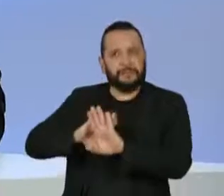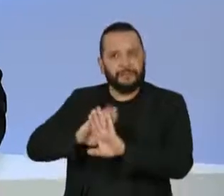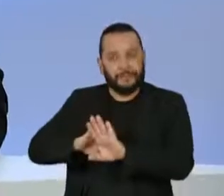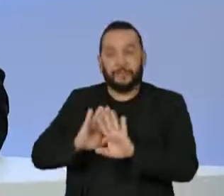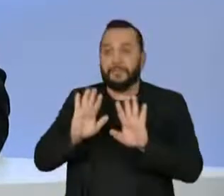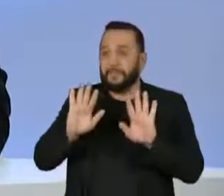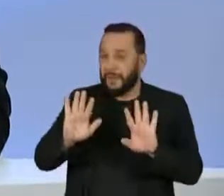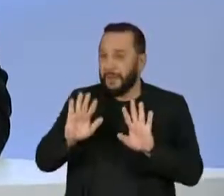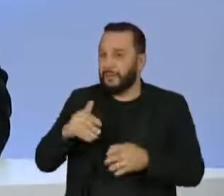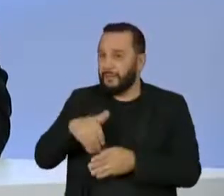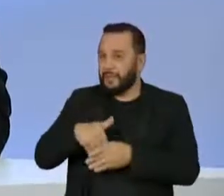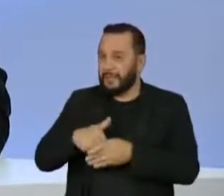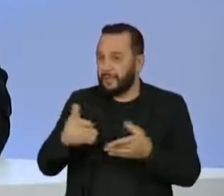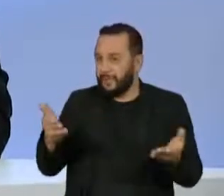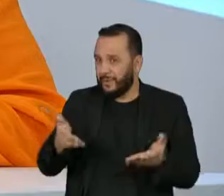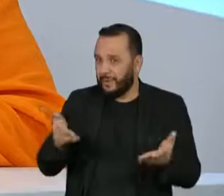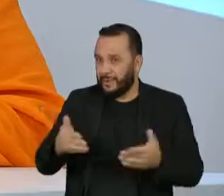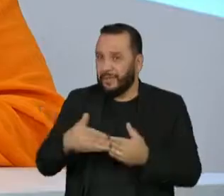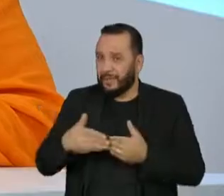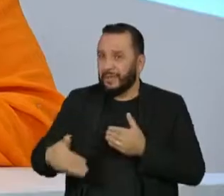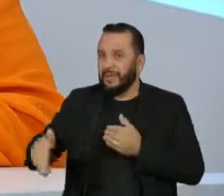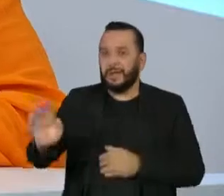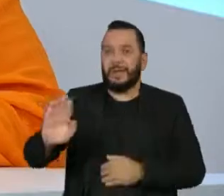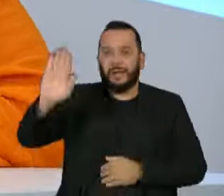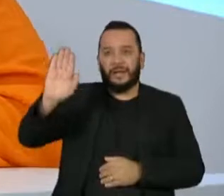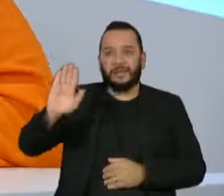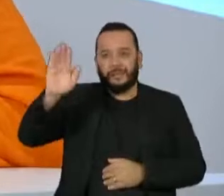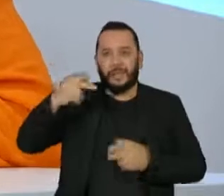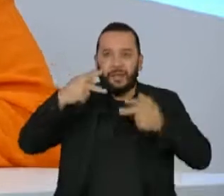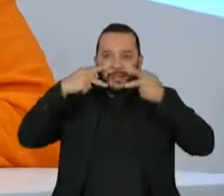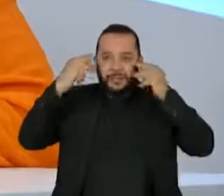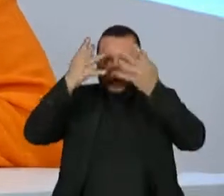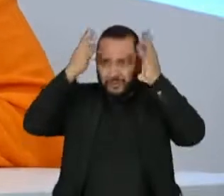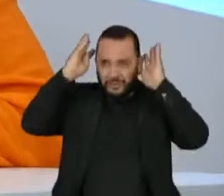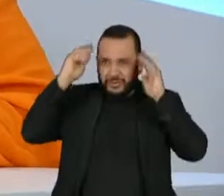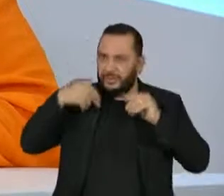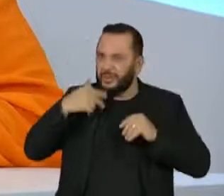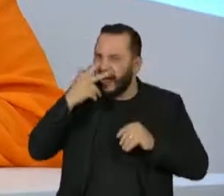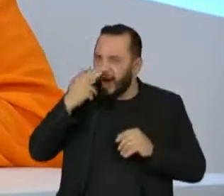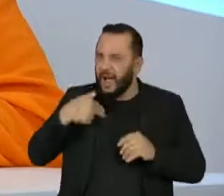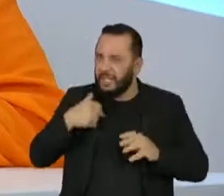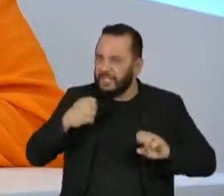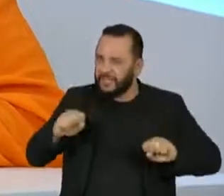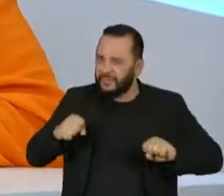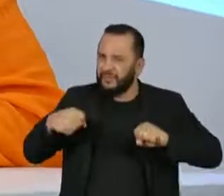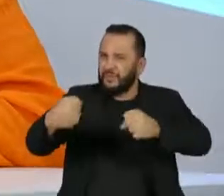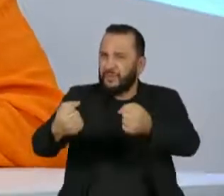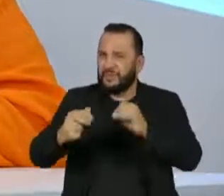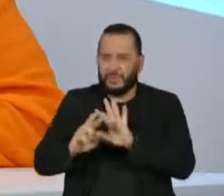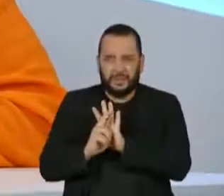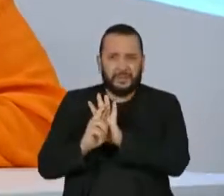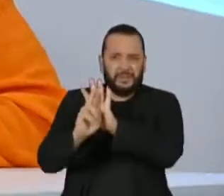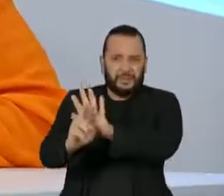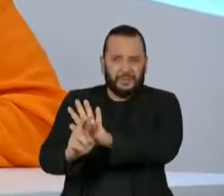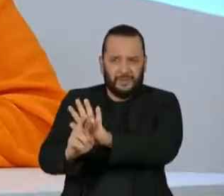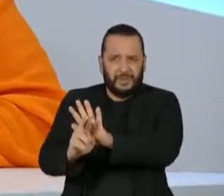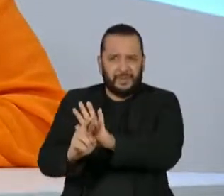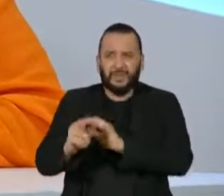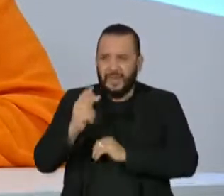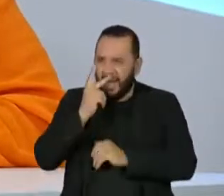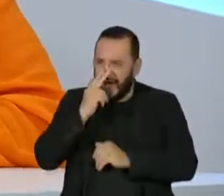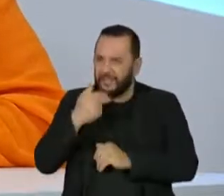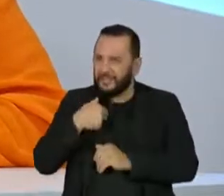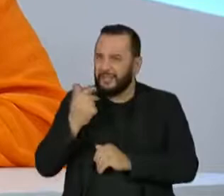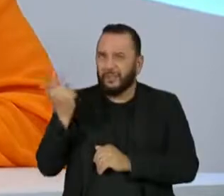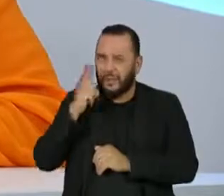candidatos indígenas, mas você acha que esse esforço para aumentar a representatividade vai efetivamente se converter em